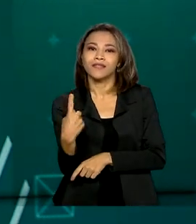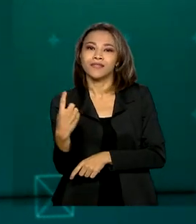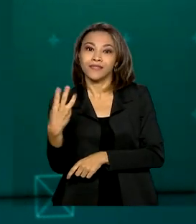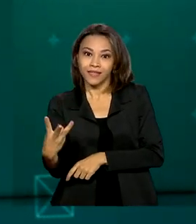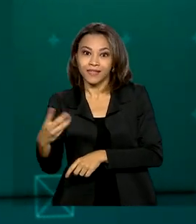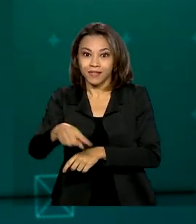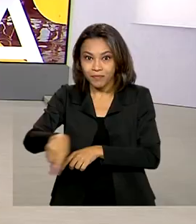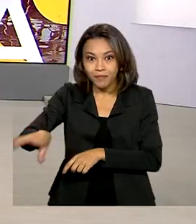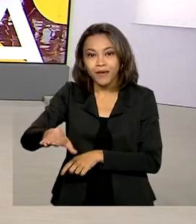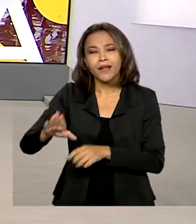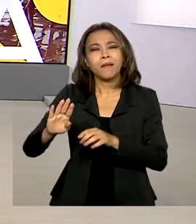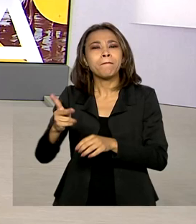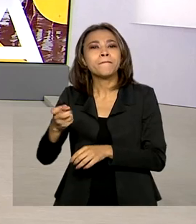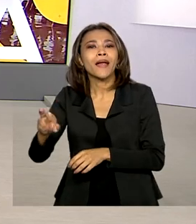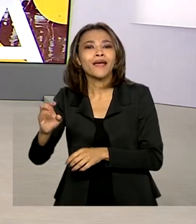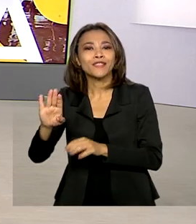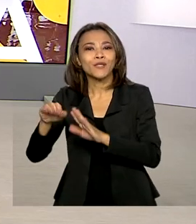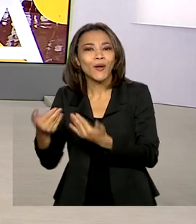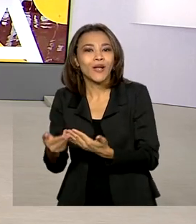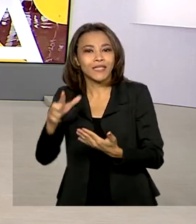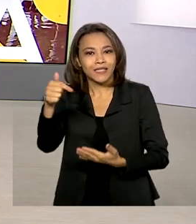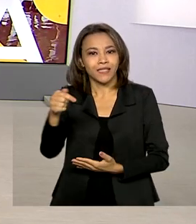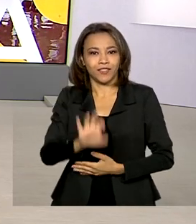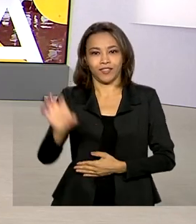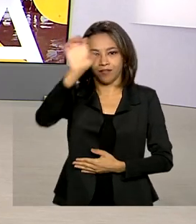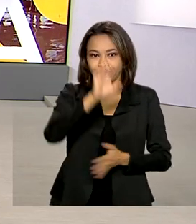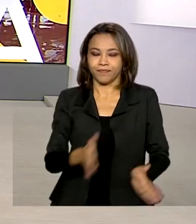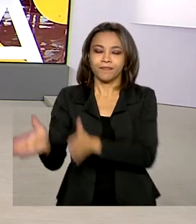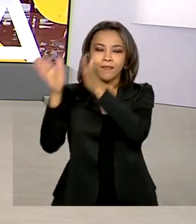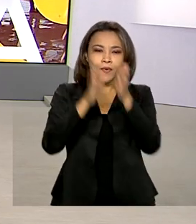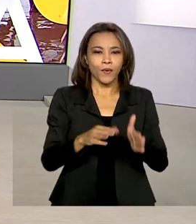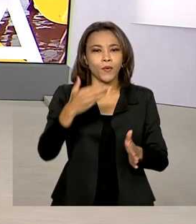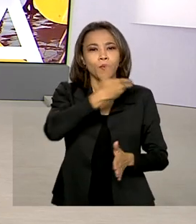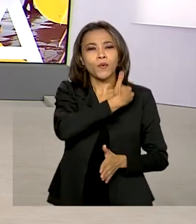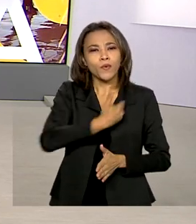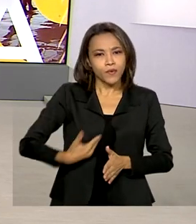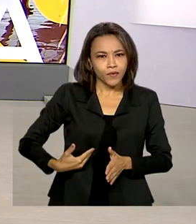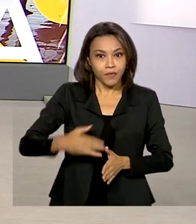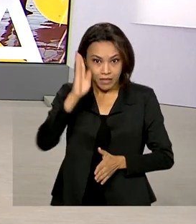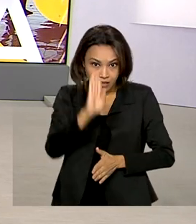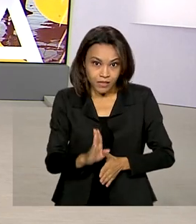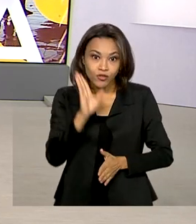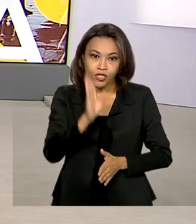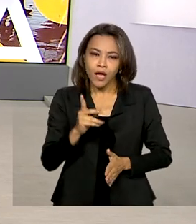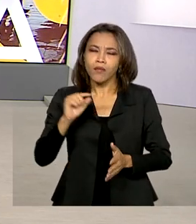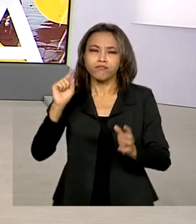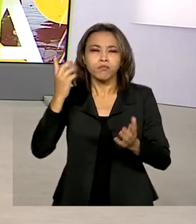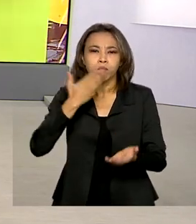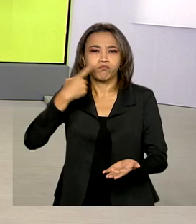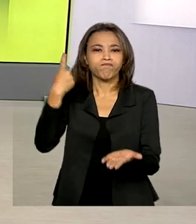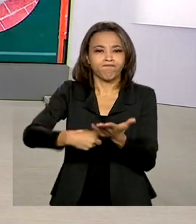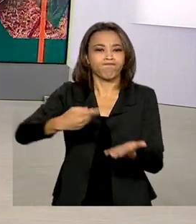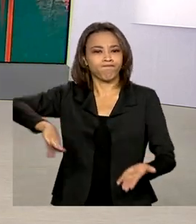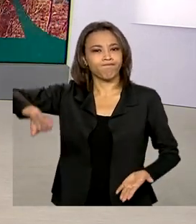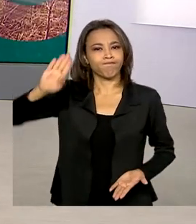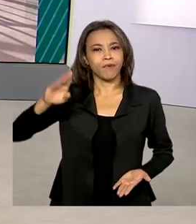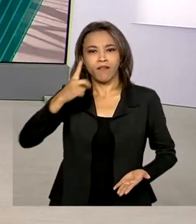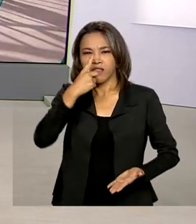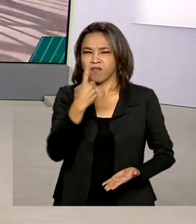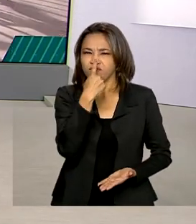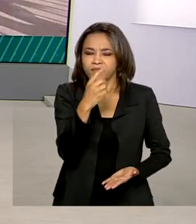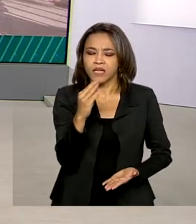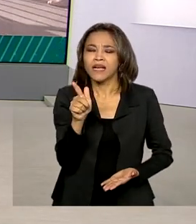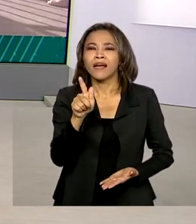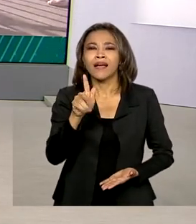sete estados. O Brasil reafirmou o compromisso de neutralizar as emissões de gases que causam o efeito